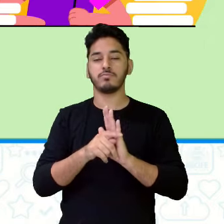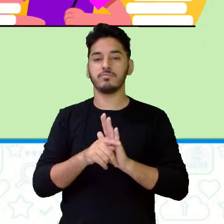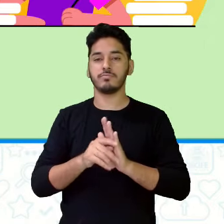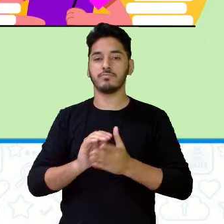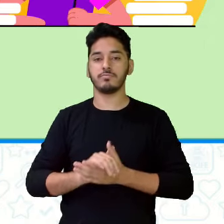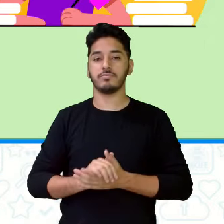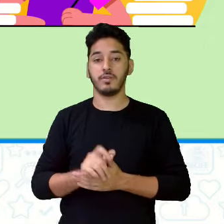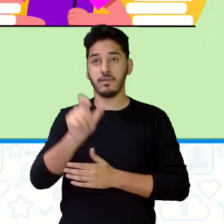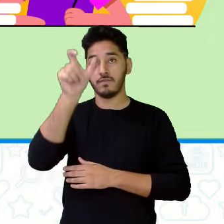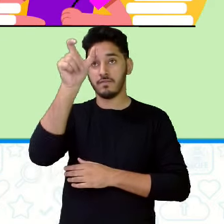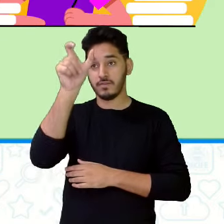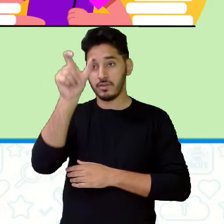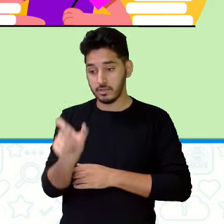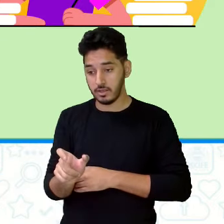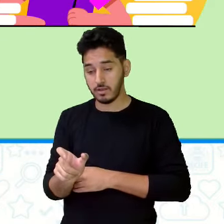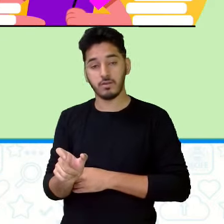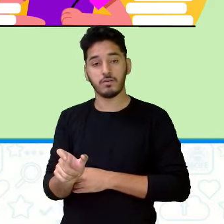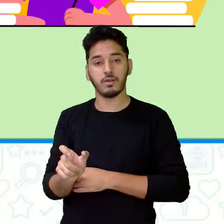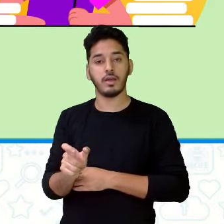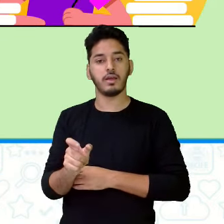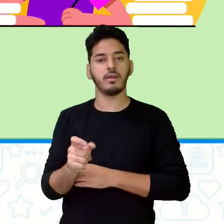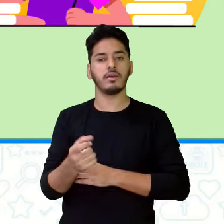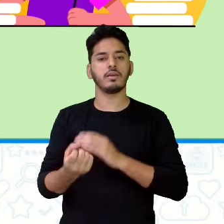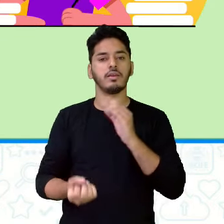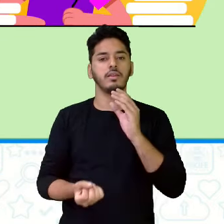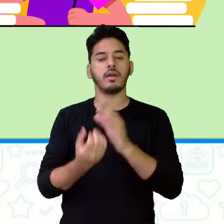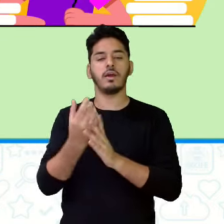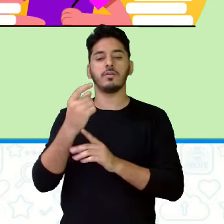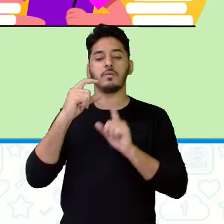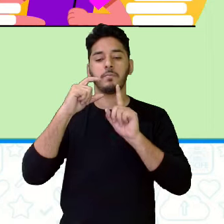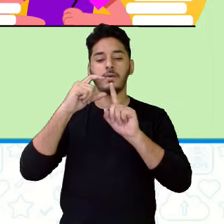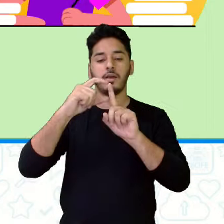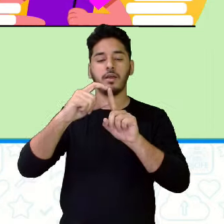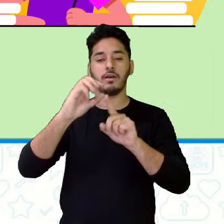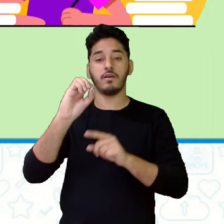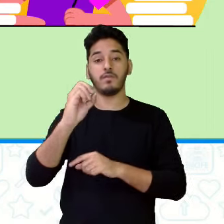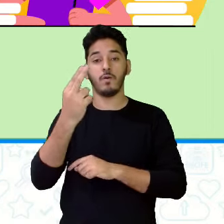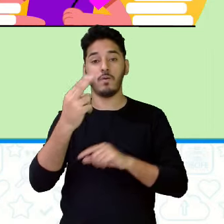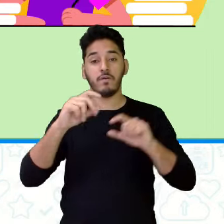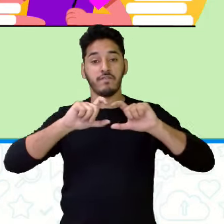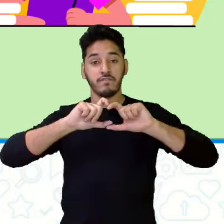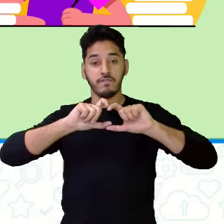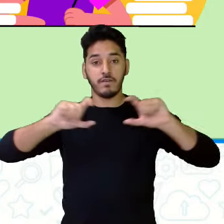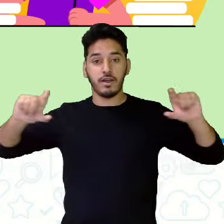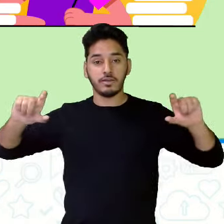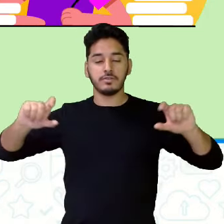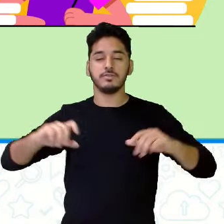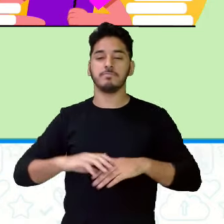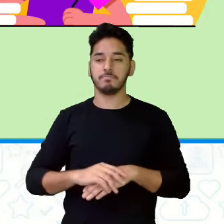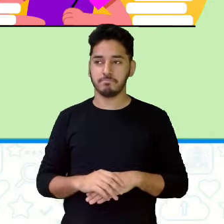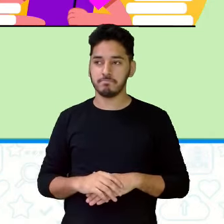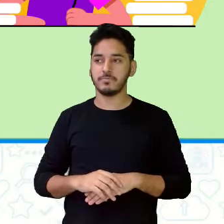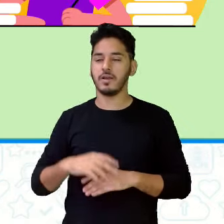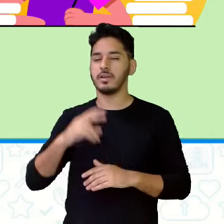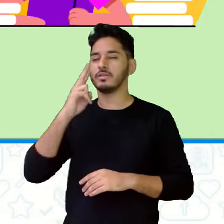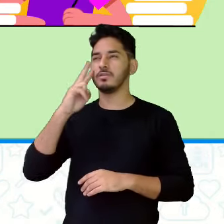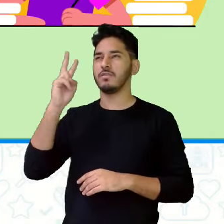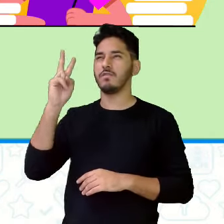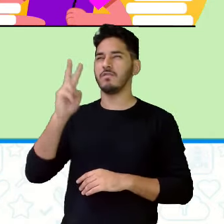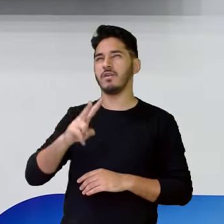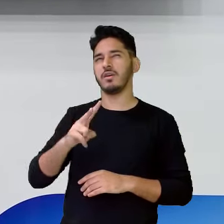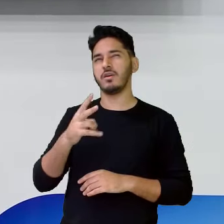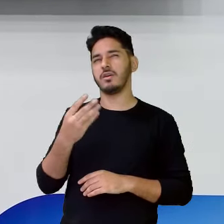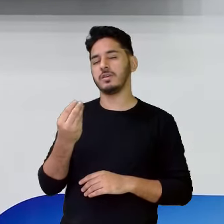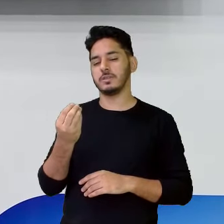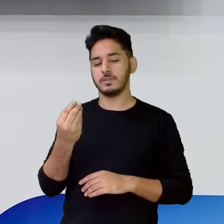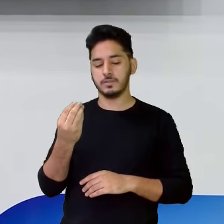formadas palavras. Ou mesmo frases. A gente vê muito isso